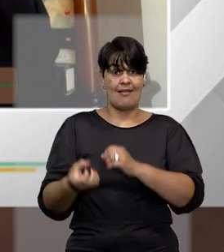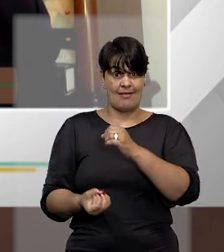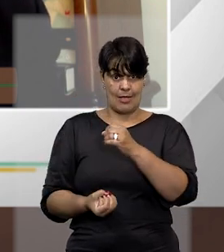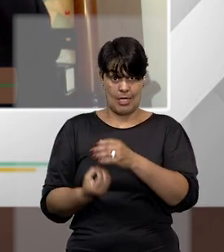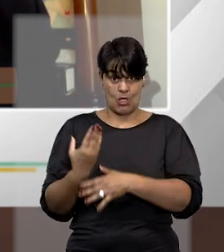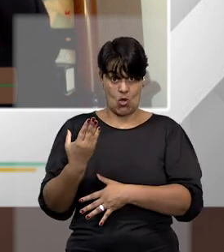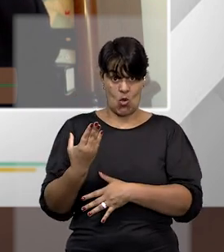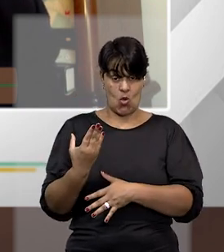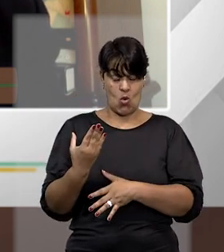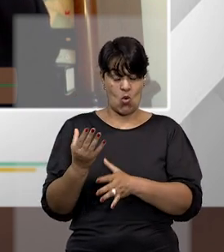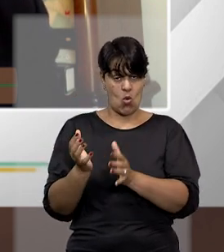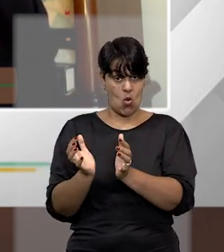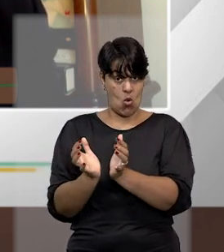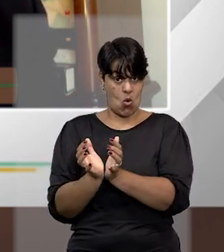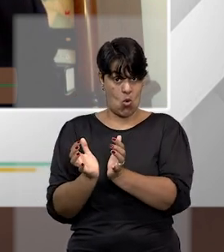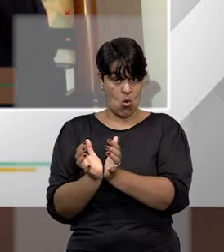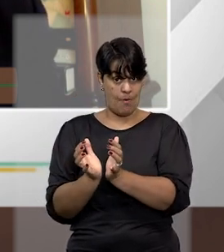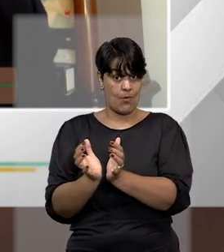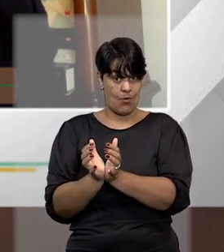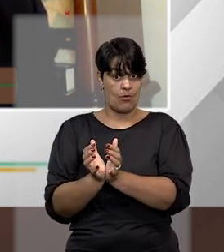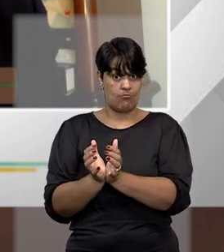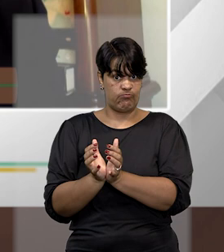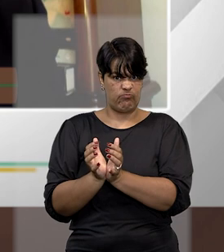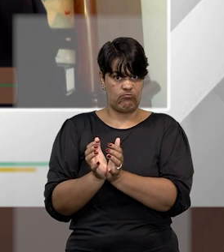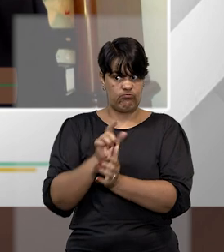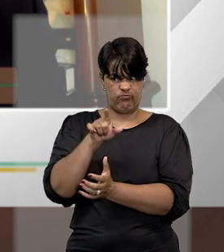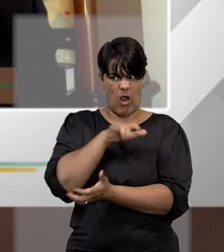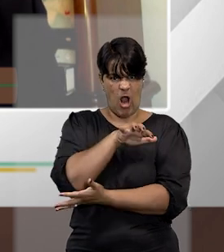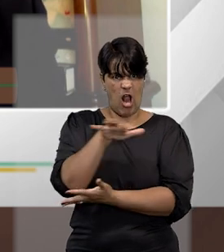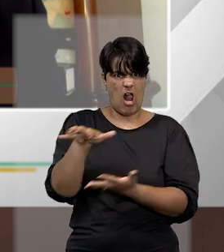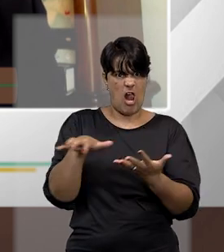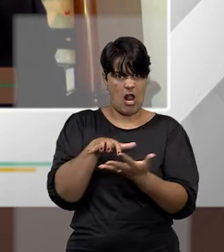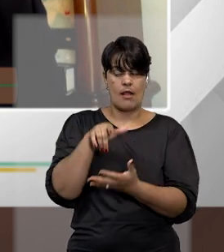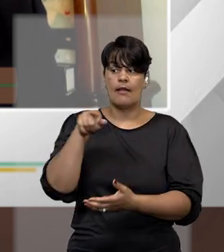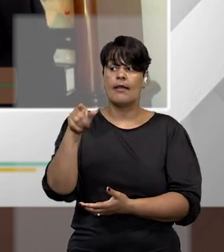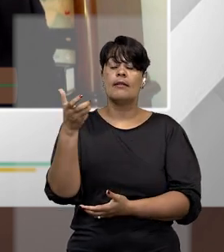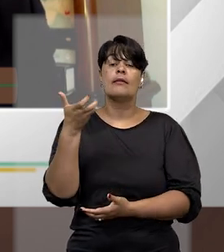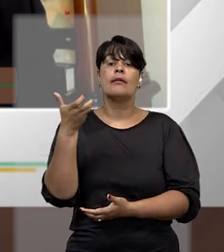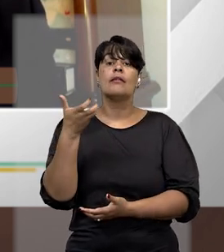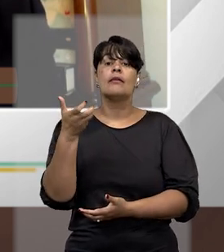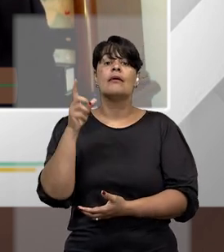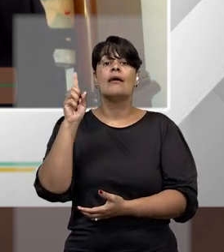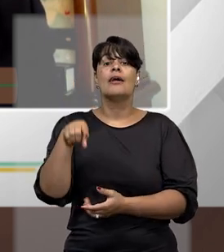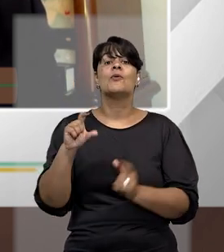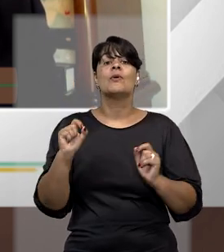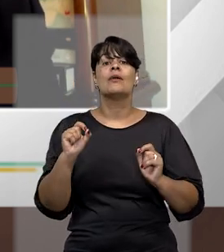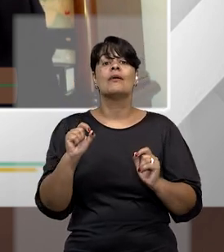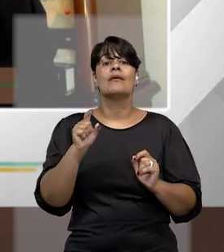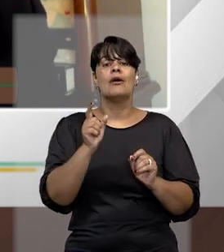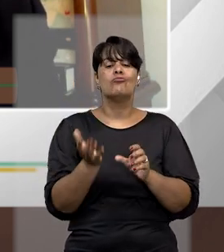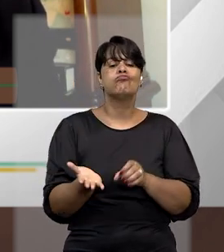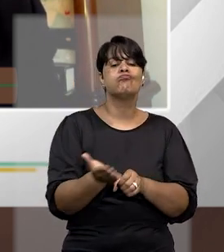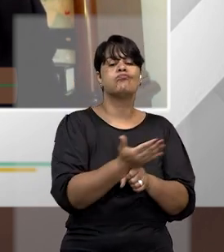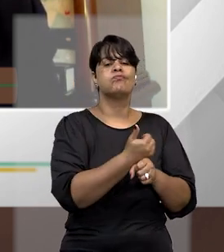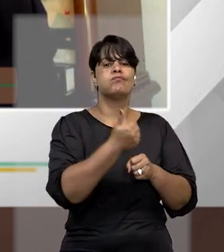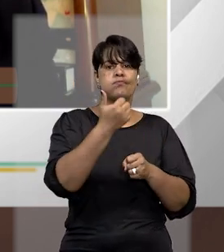supostamente revolucionário para combater aquilo que ele considerava um Estado fascista. Bom, a partir daí o que eles fizeram?